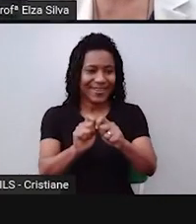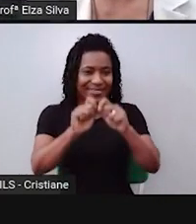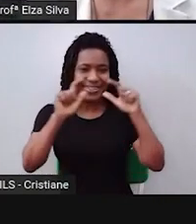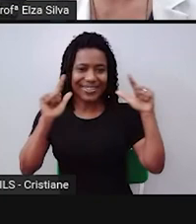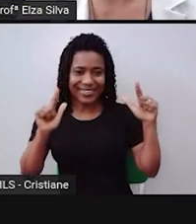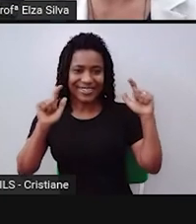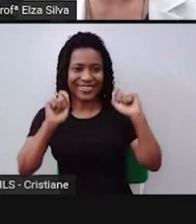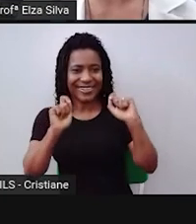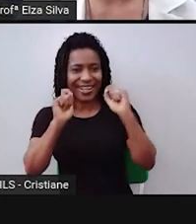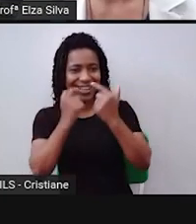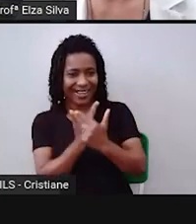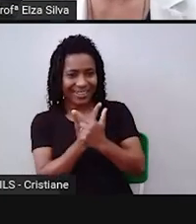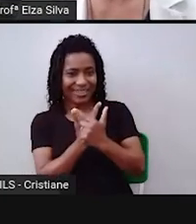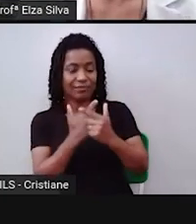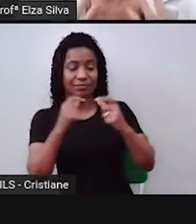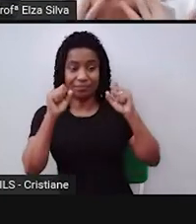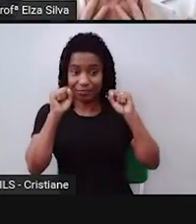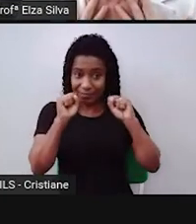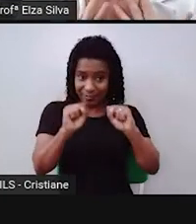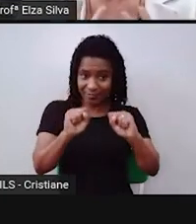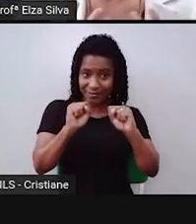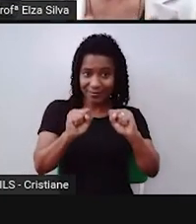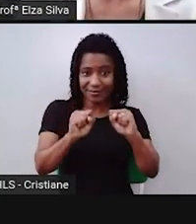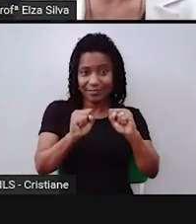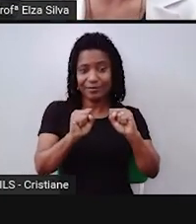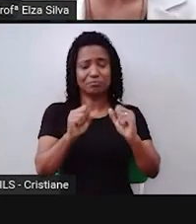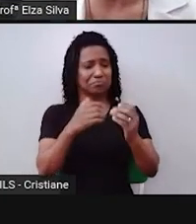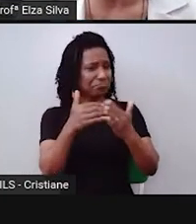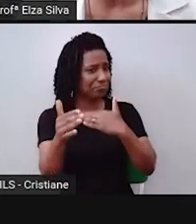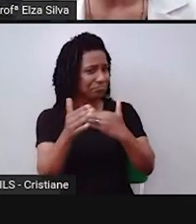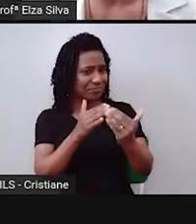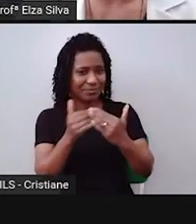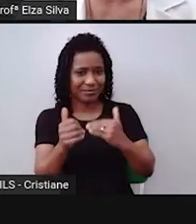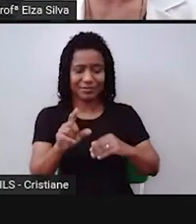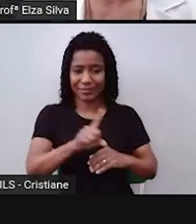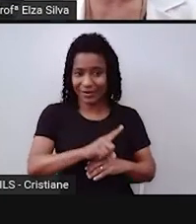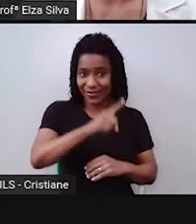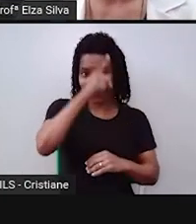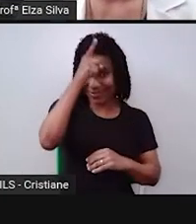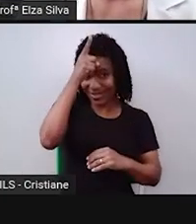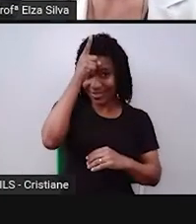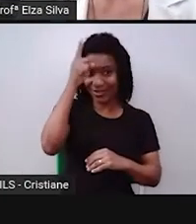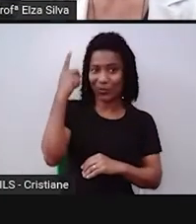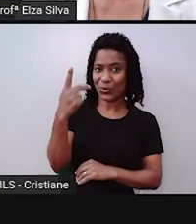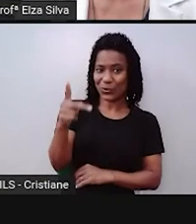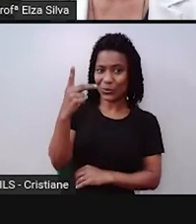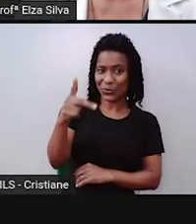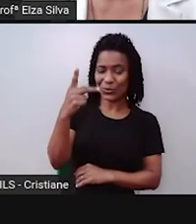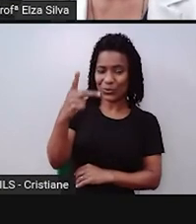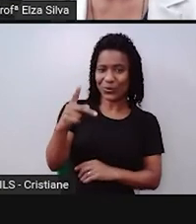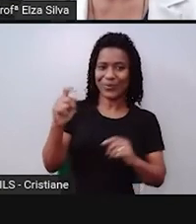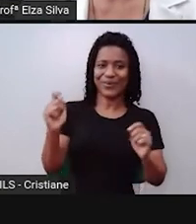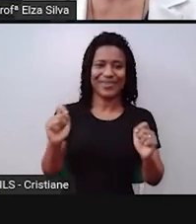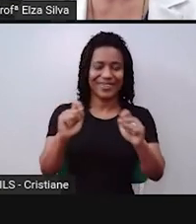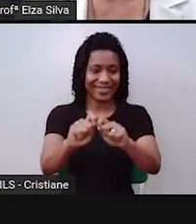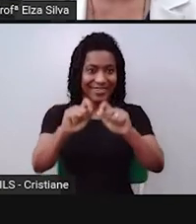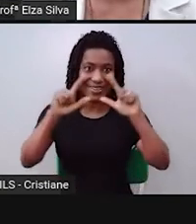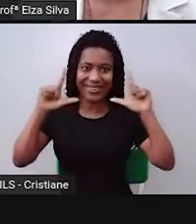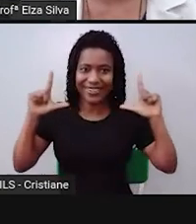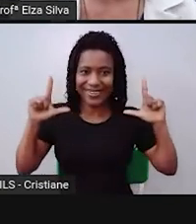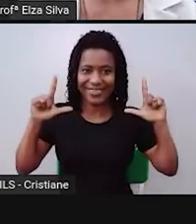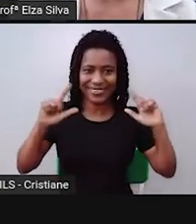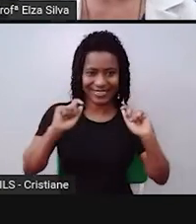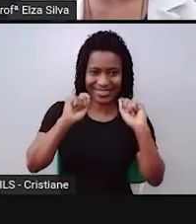use a criatividade e crie um meme para chamar de seu. Ok? Inclusive, agora eu vou